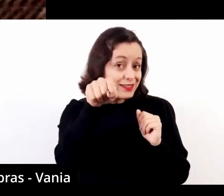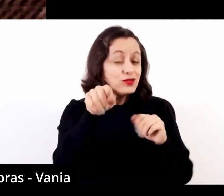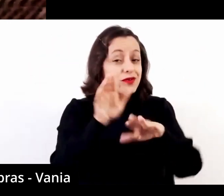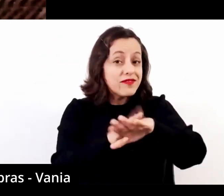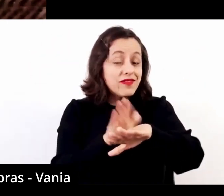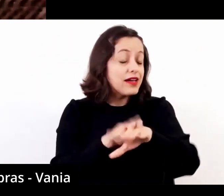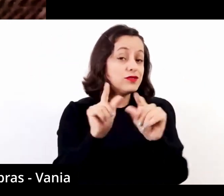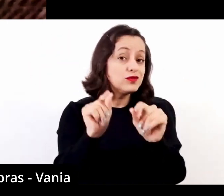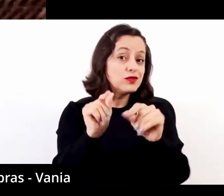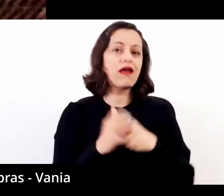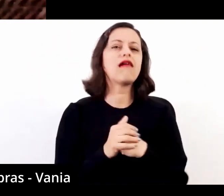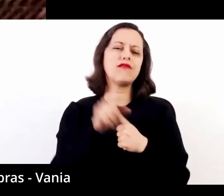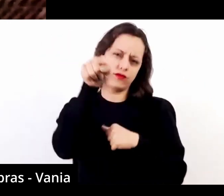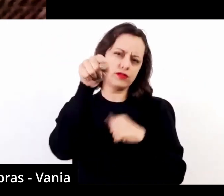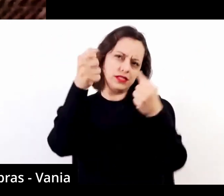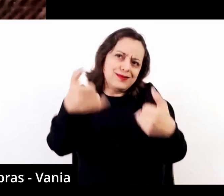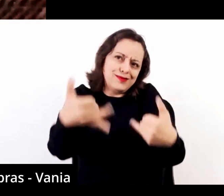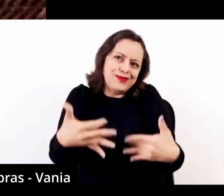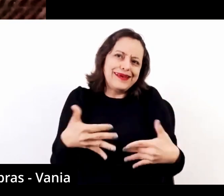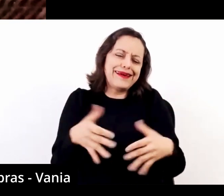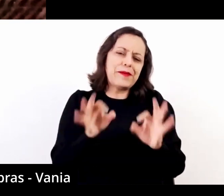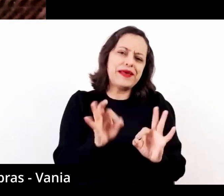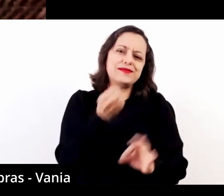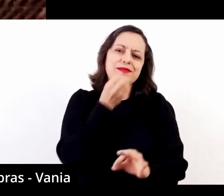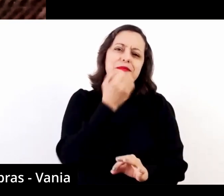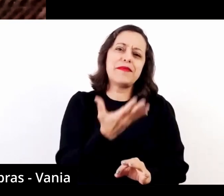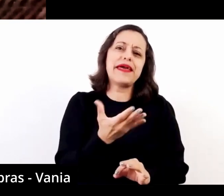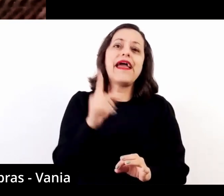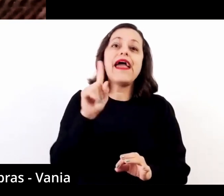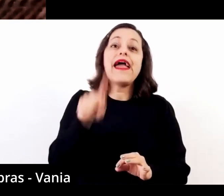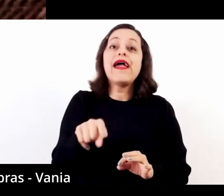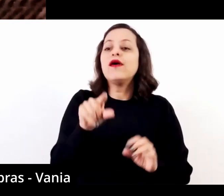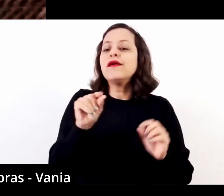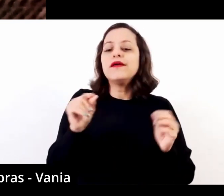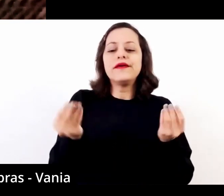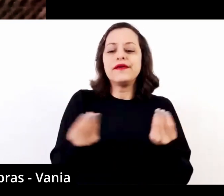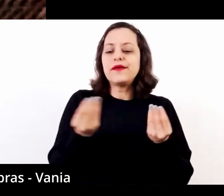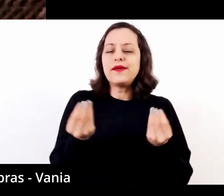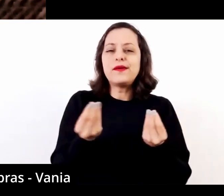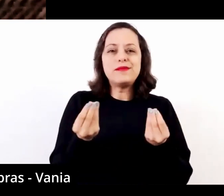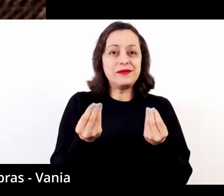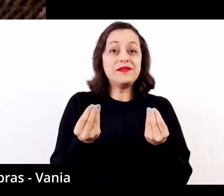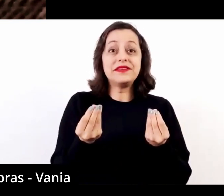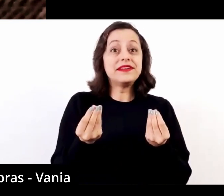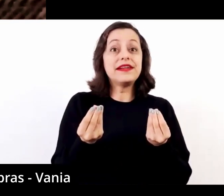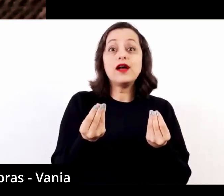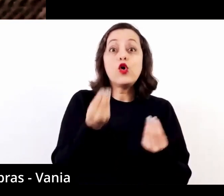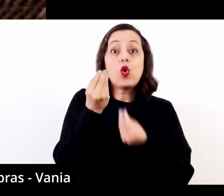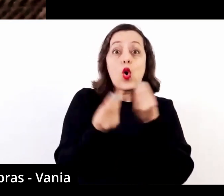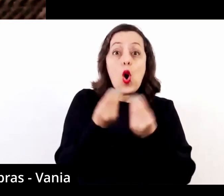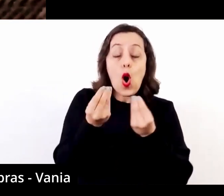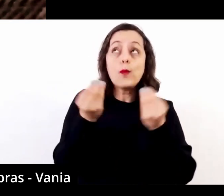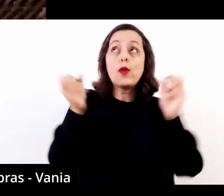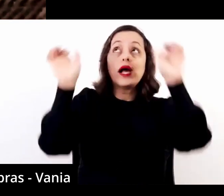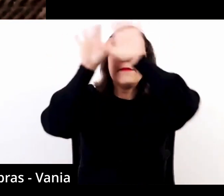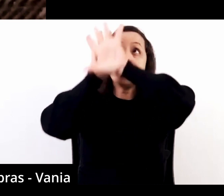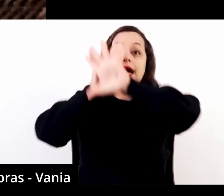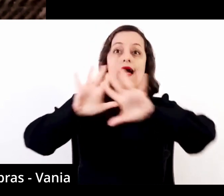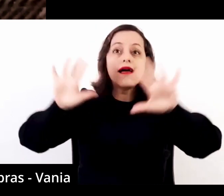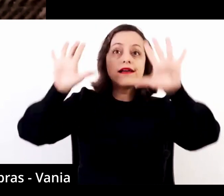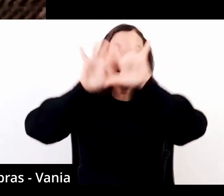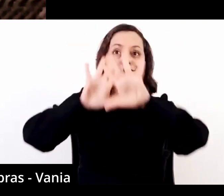faz com o que você definiu muito bem, num eixo que vai resultar em evocações de imagens